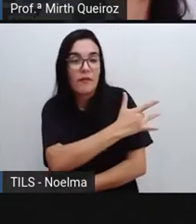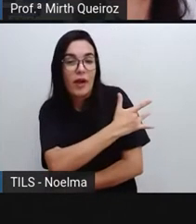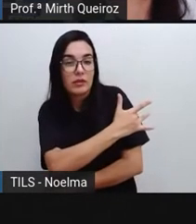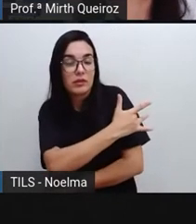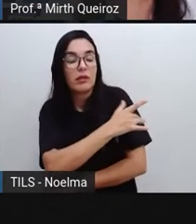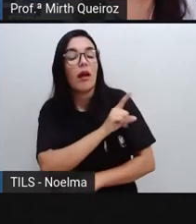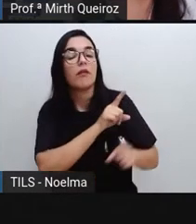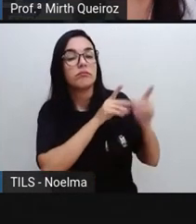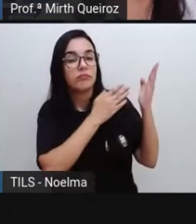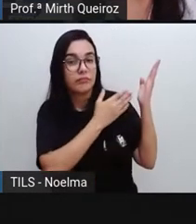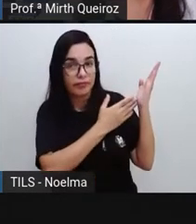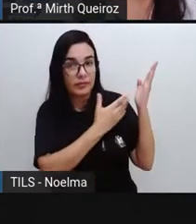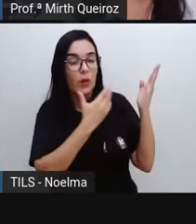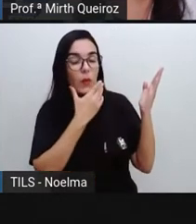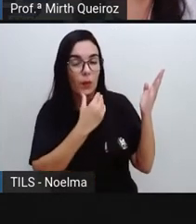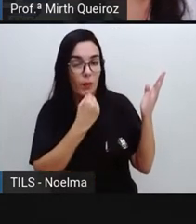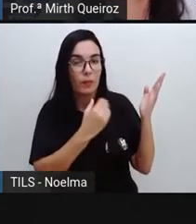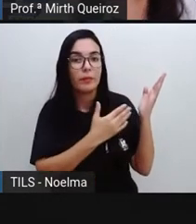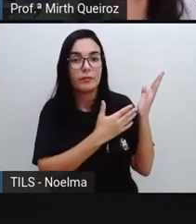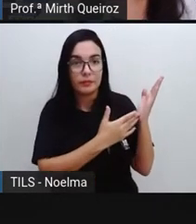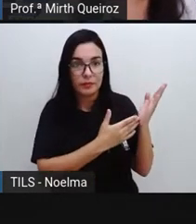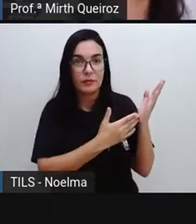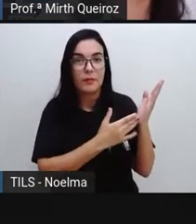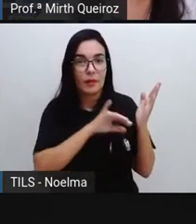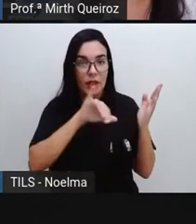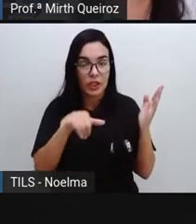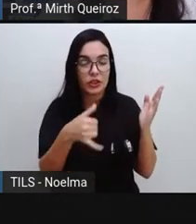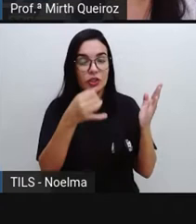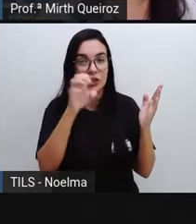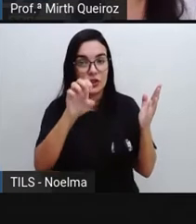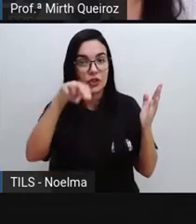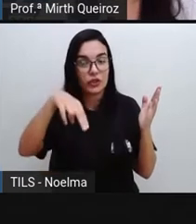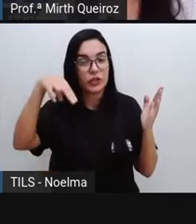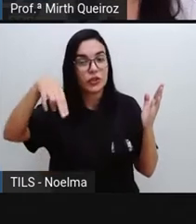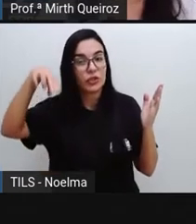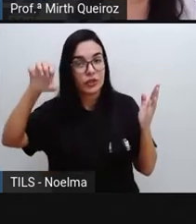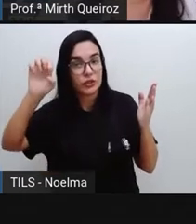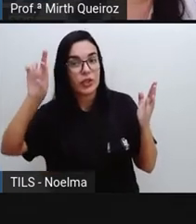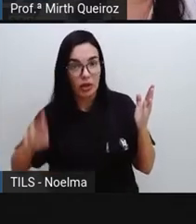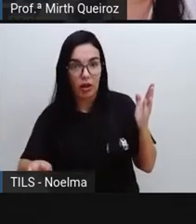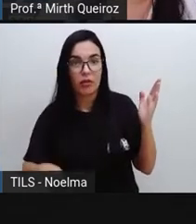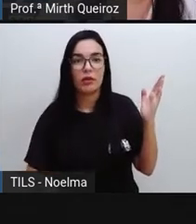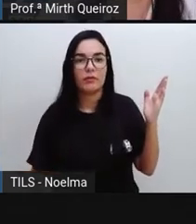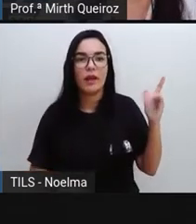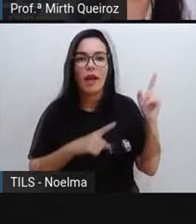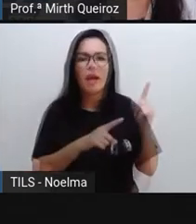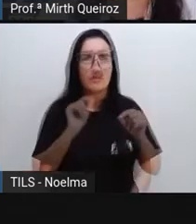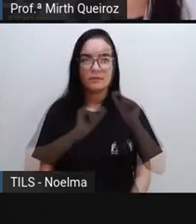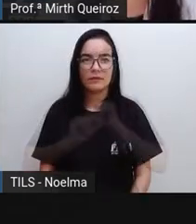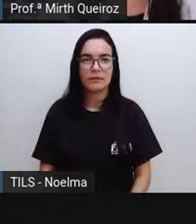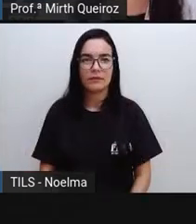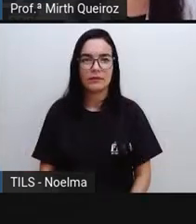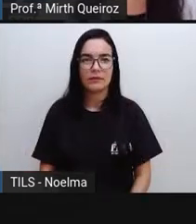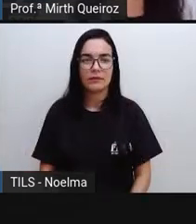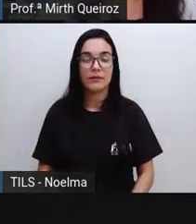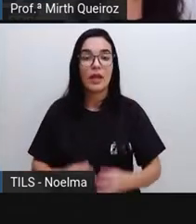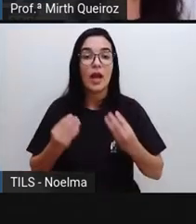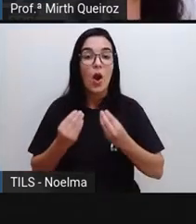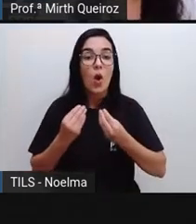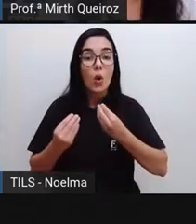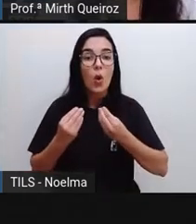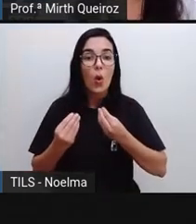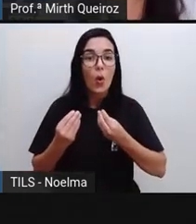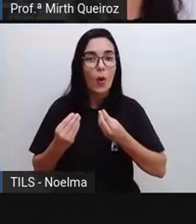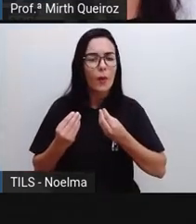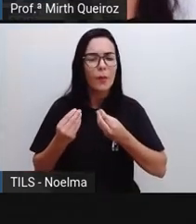considerado aí o precursor, vamos dizer assim, da vacina. Como foi a